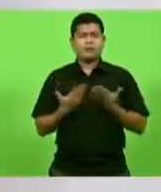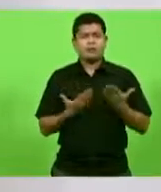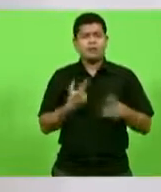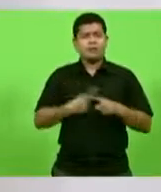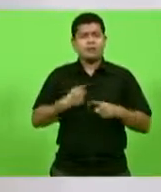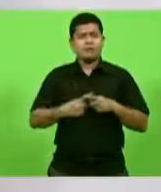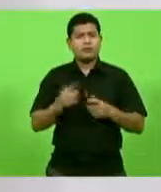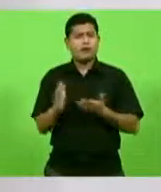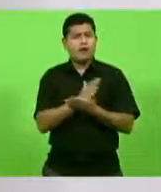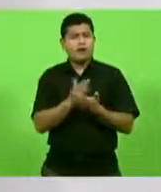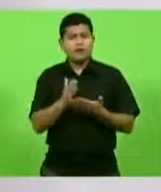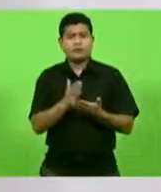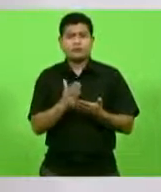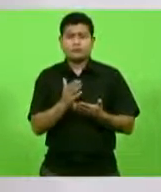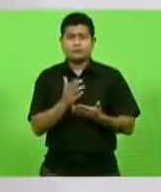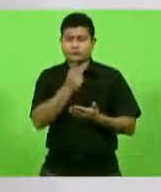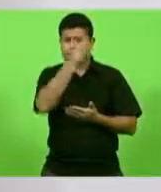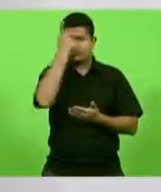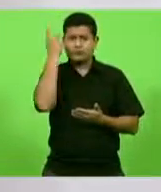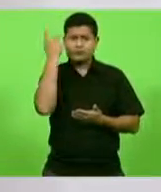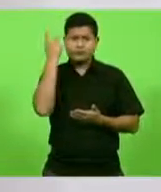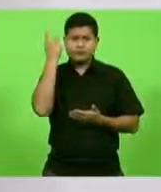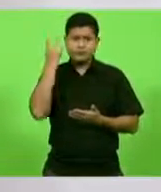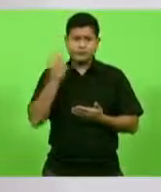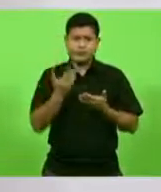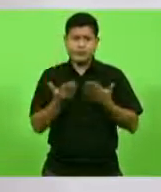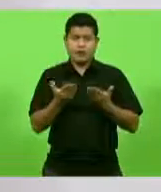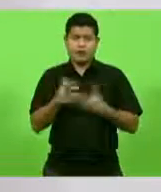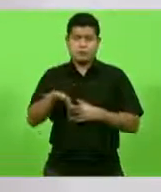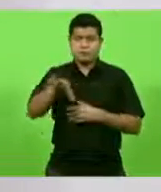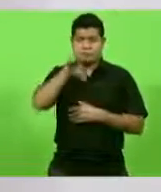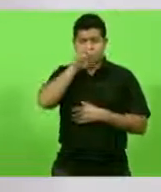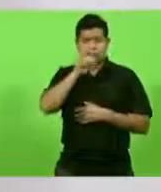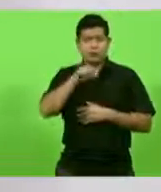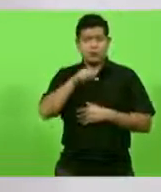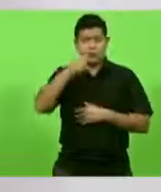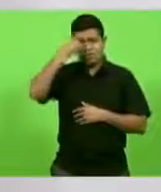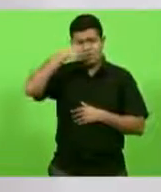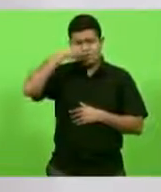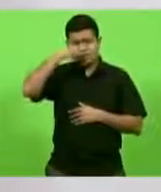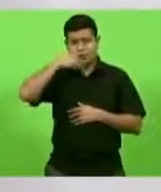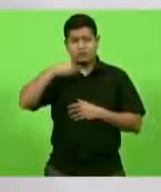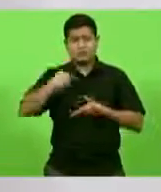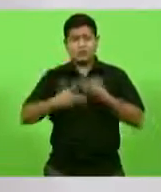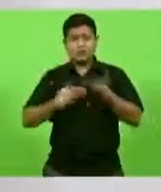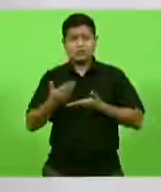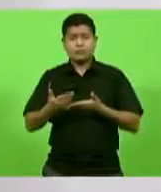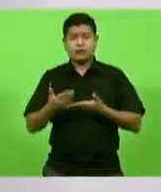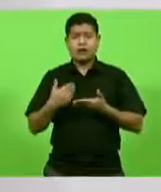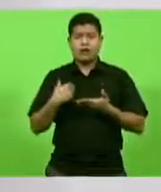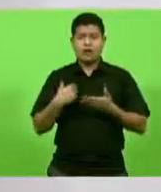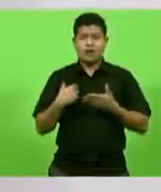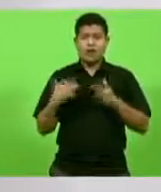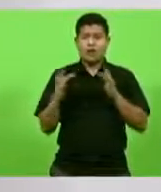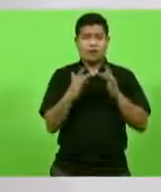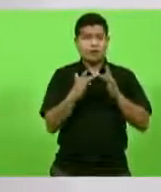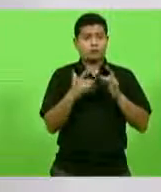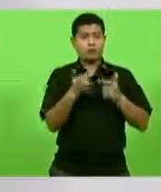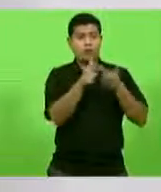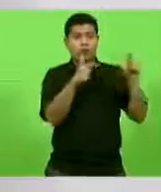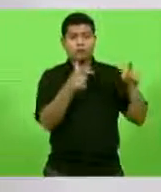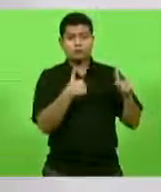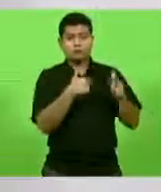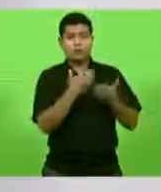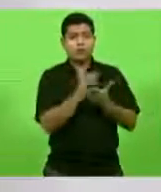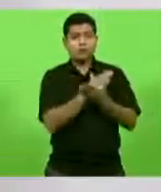ela tem, por exemplo, uma gripe e depois outra pessoa chega naquele mesmo local e não tem uma gripe? porque o sistema imunológico está mais